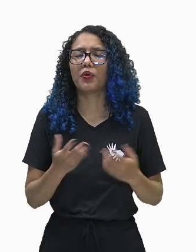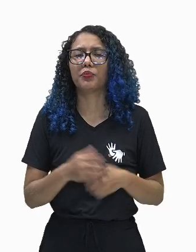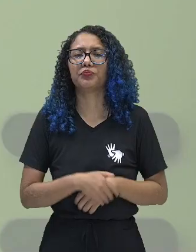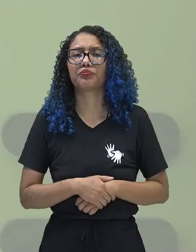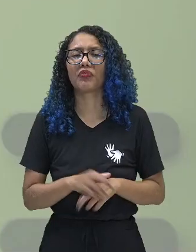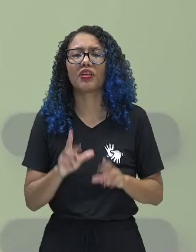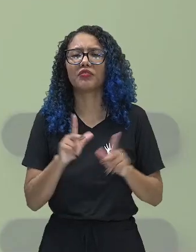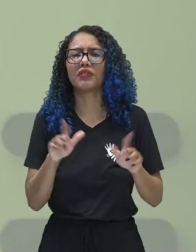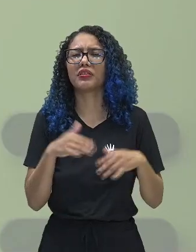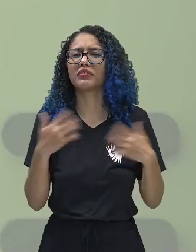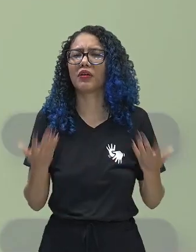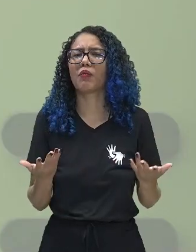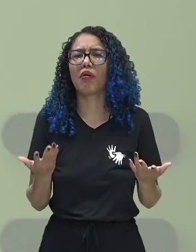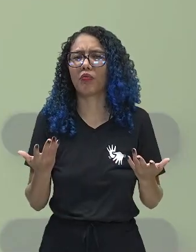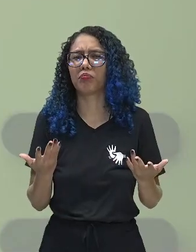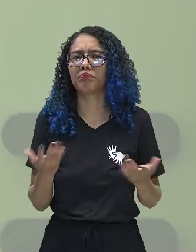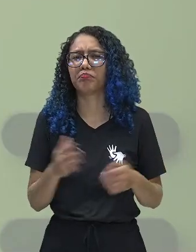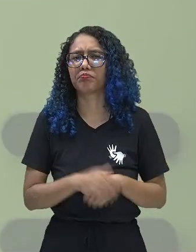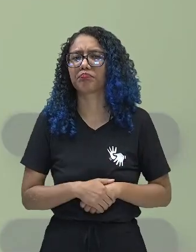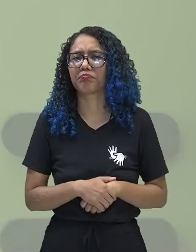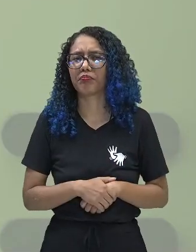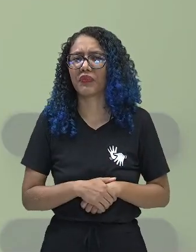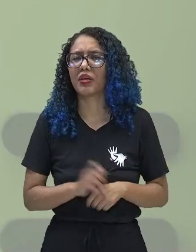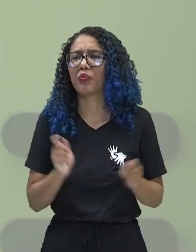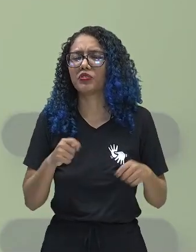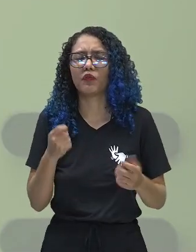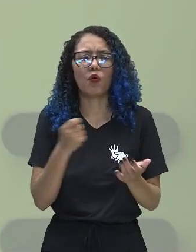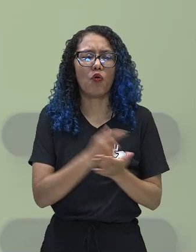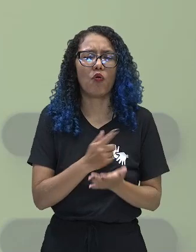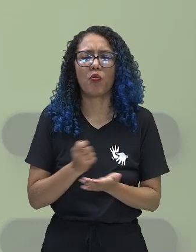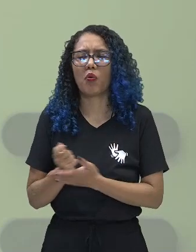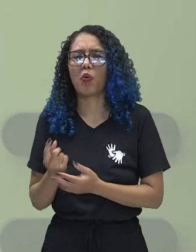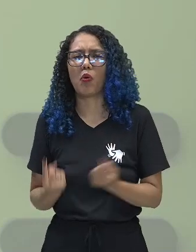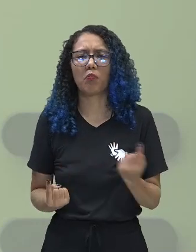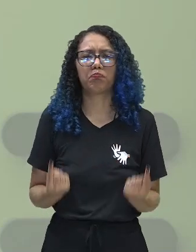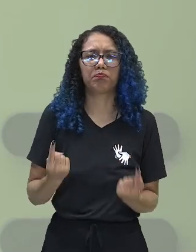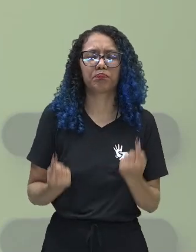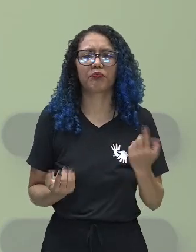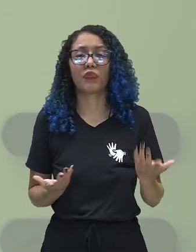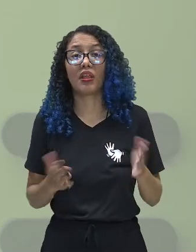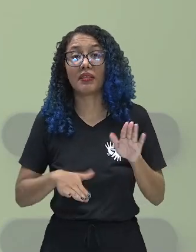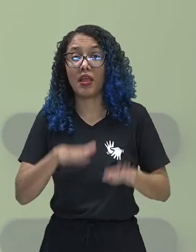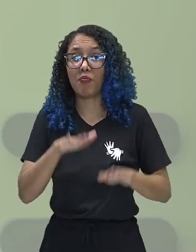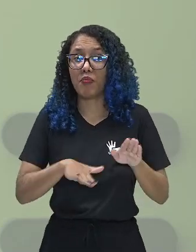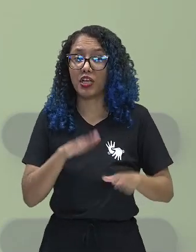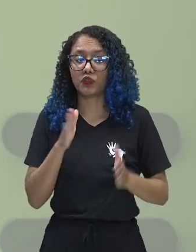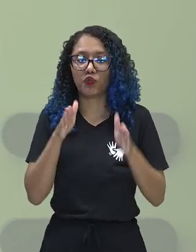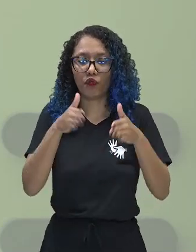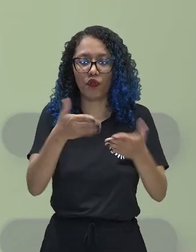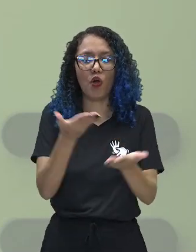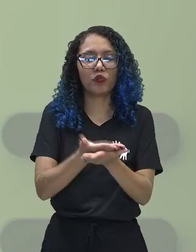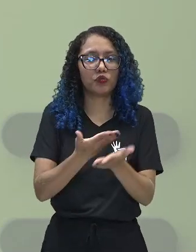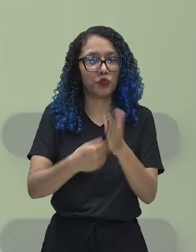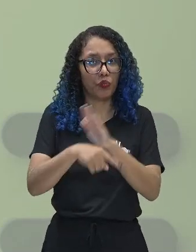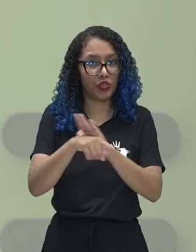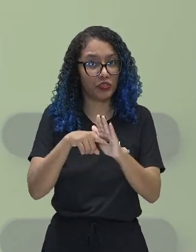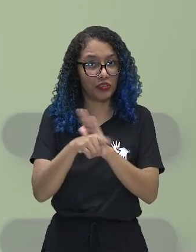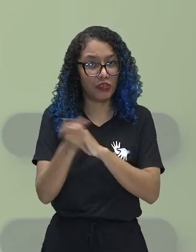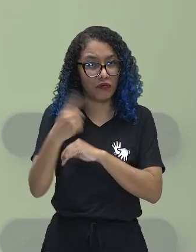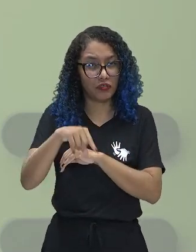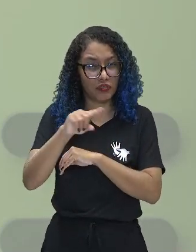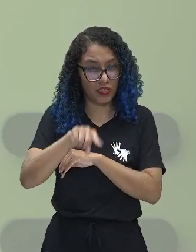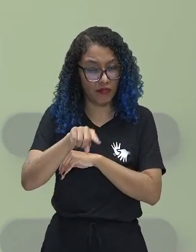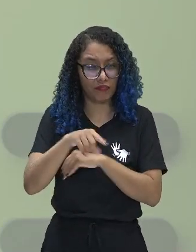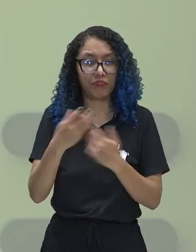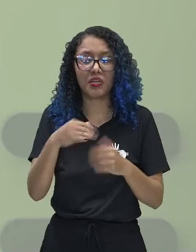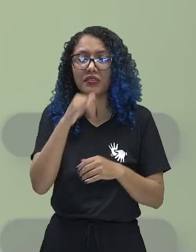Vai ser a escolha que você vai fazer dentro do seu estudo científico. Para nível